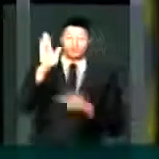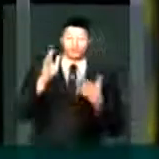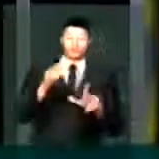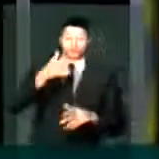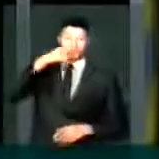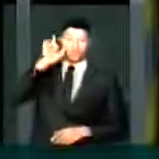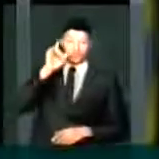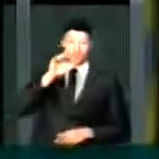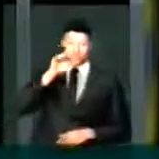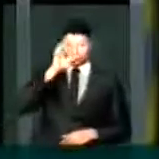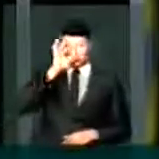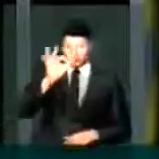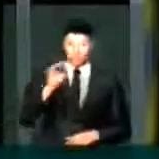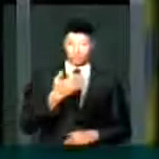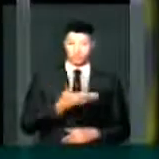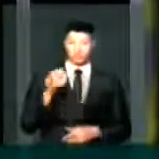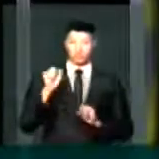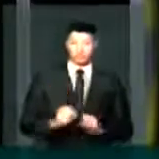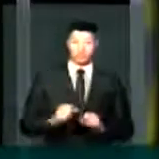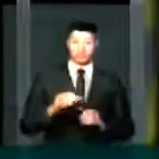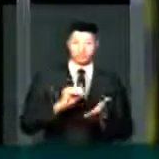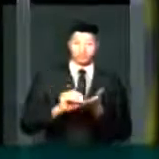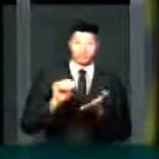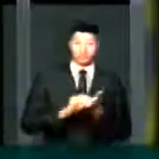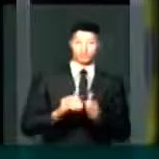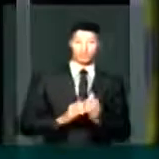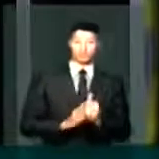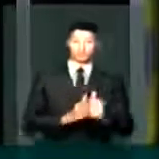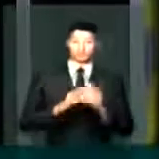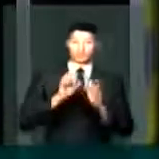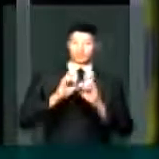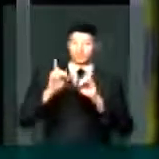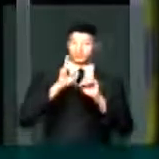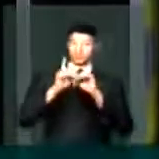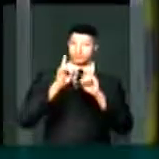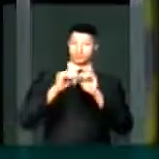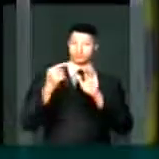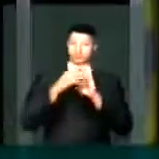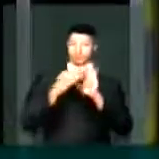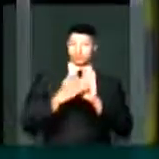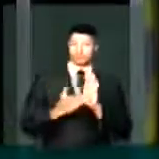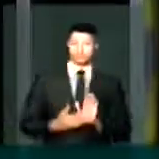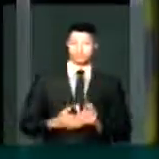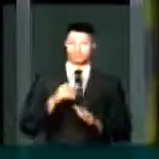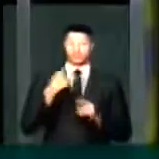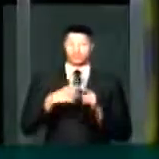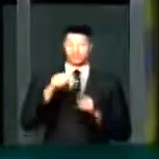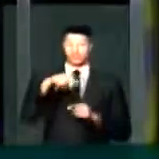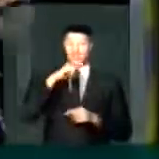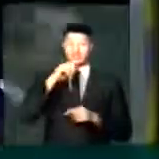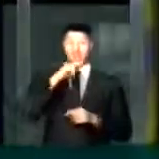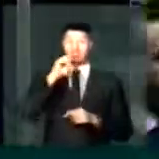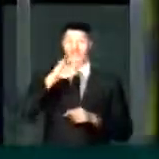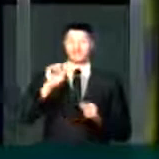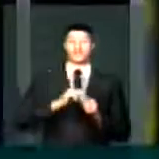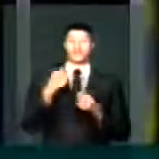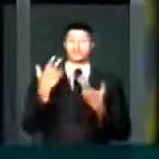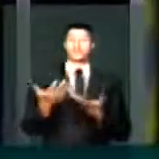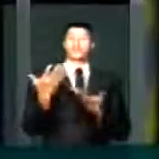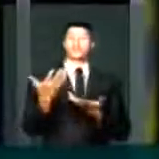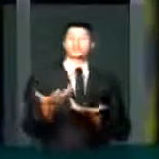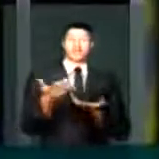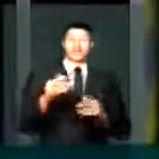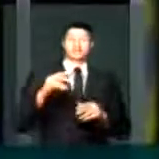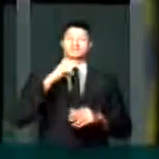levantei ontem a questão de ordem, para que nós possamos orientar, encaminhar e discutir cada matéria. Porque aqui ninguém vai poder atuar como quer